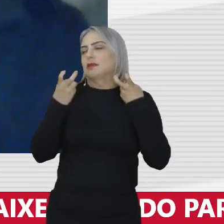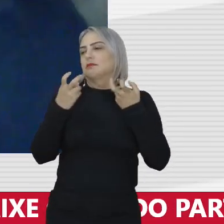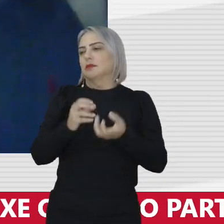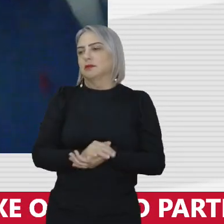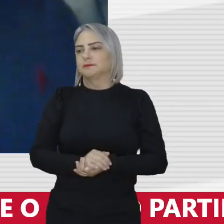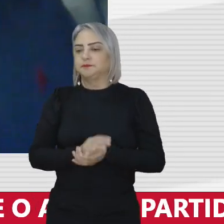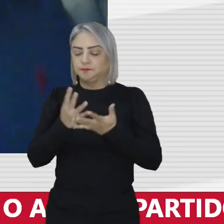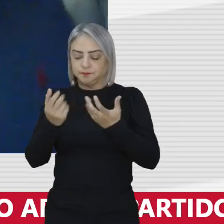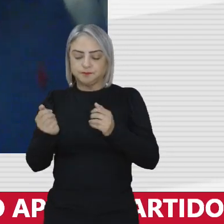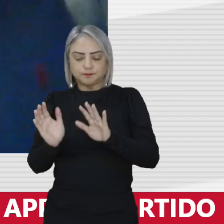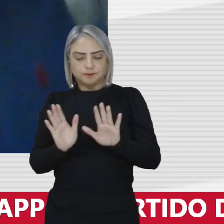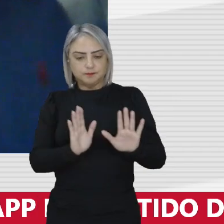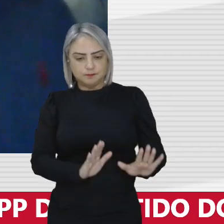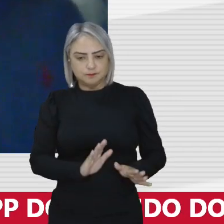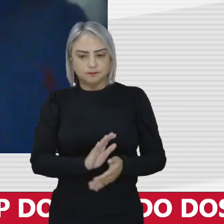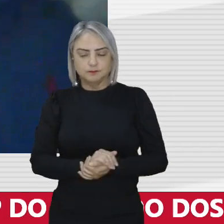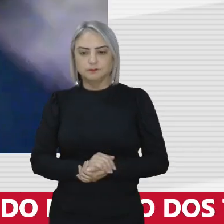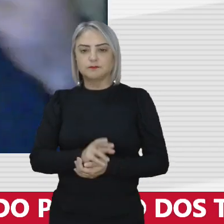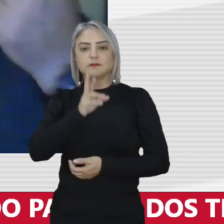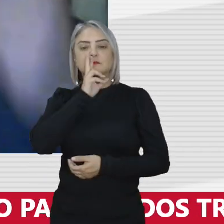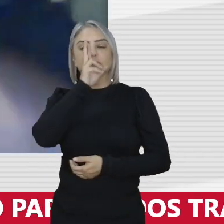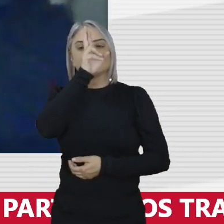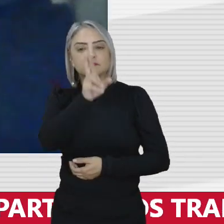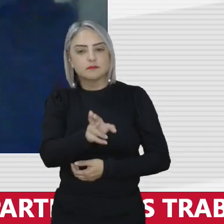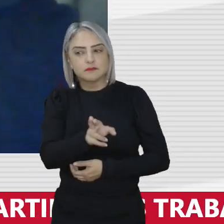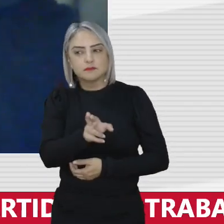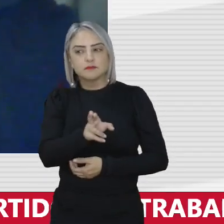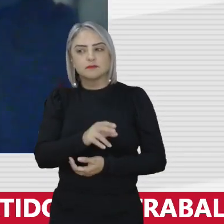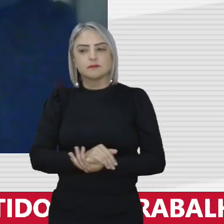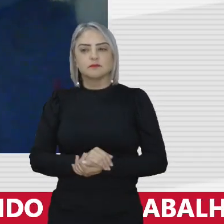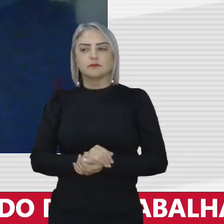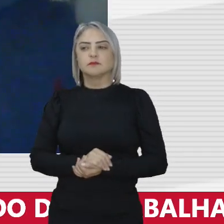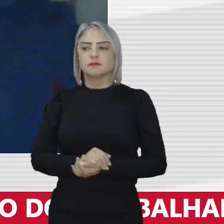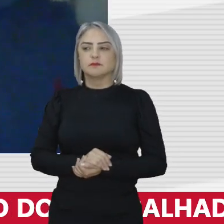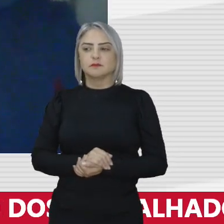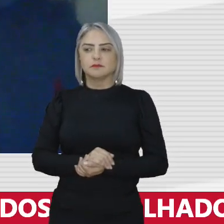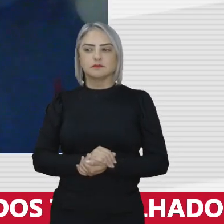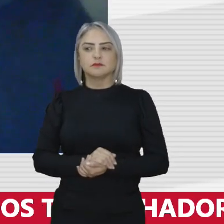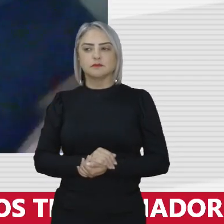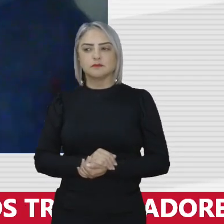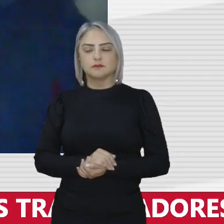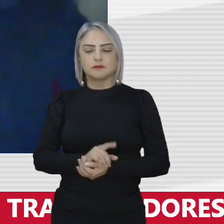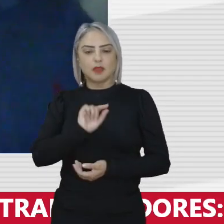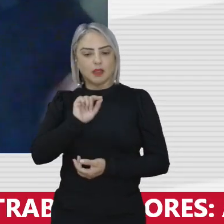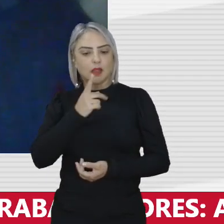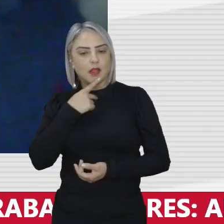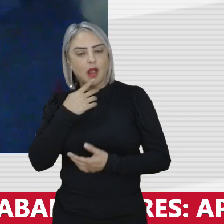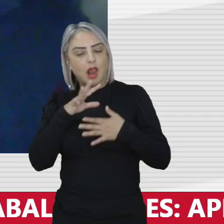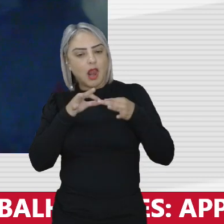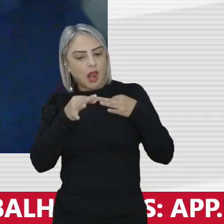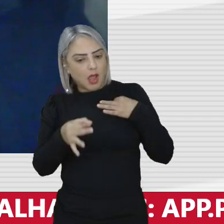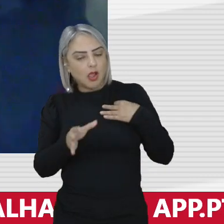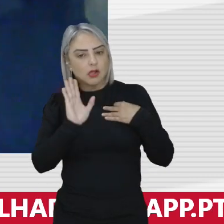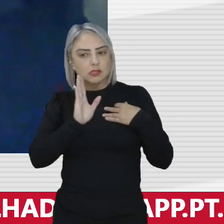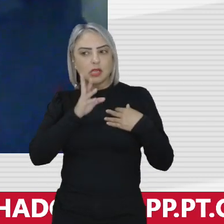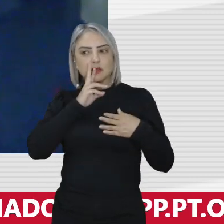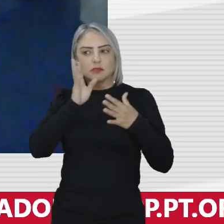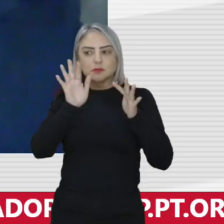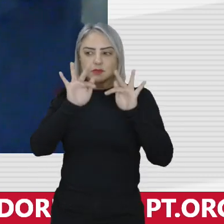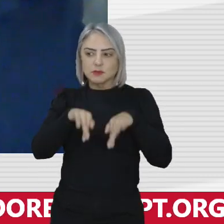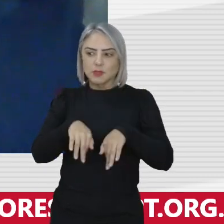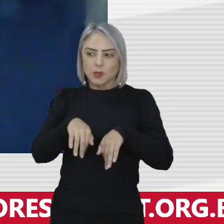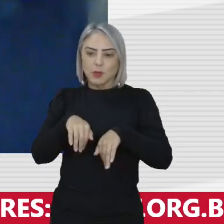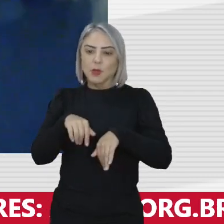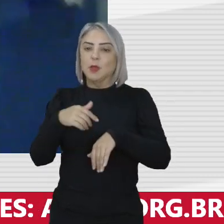vamos lá vou responder já de maneira longa mas já quase me despedindo de